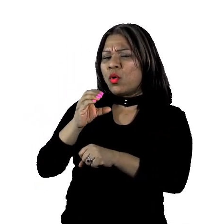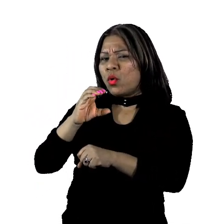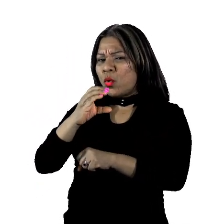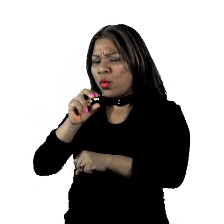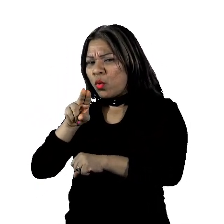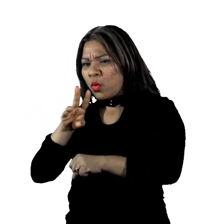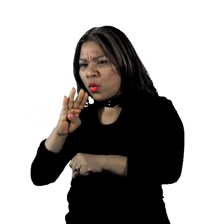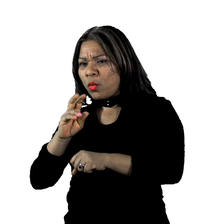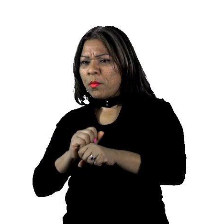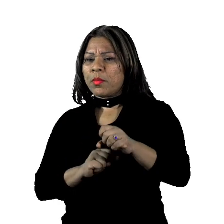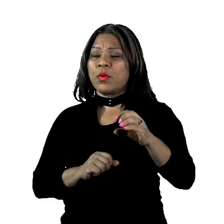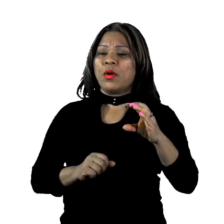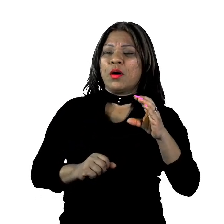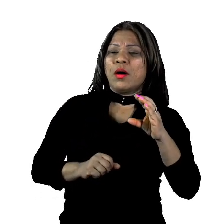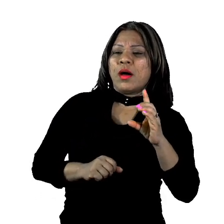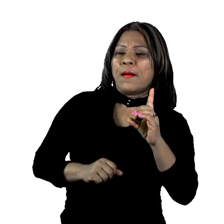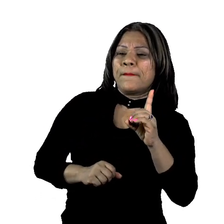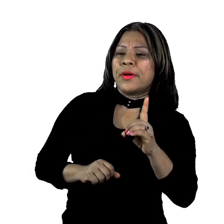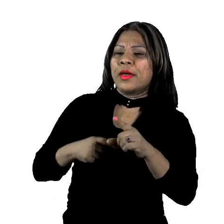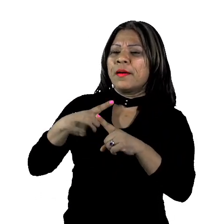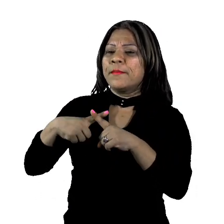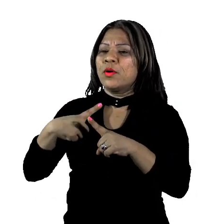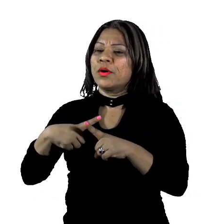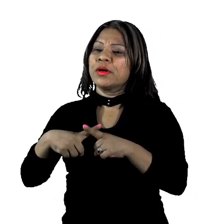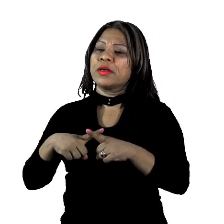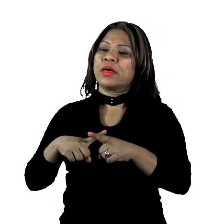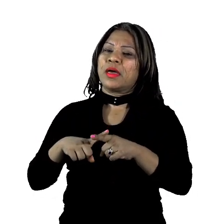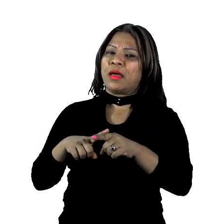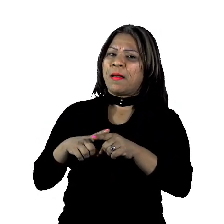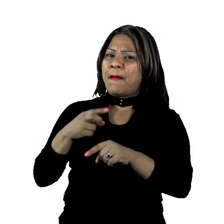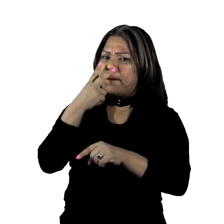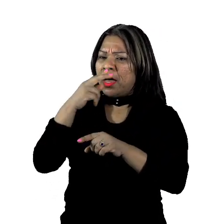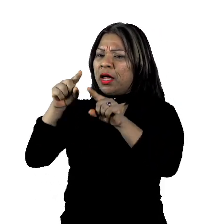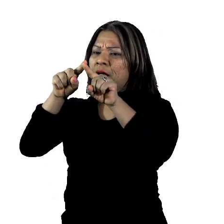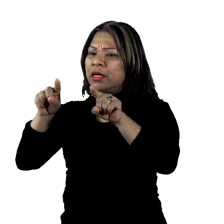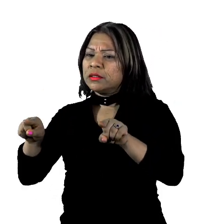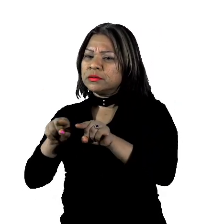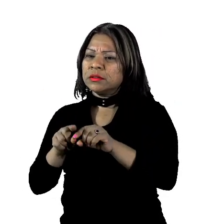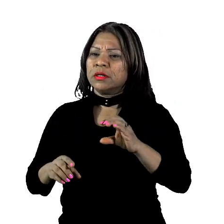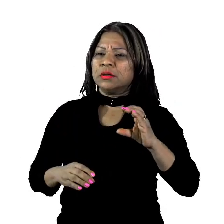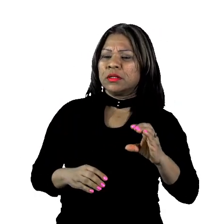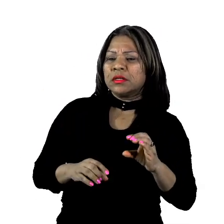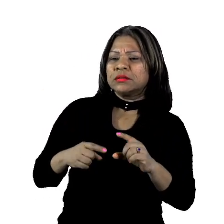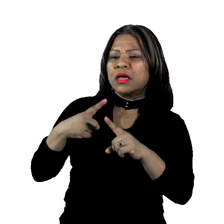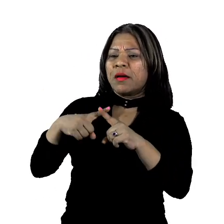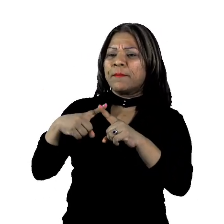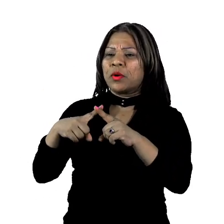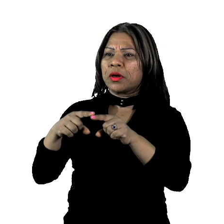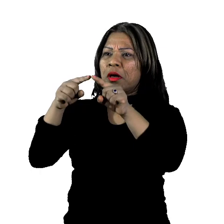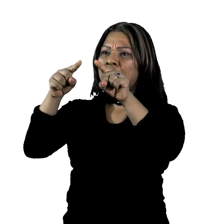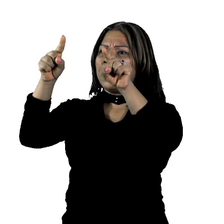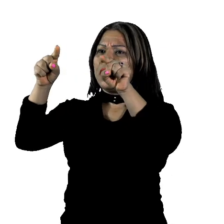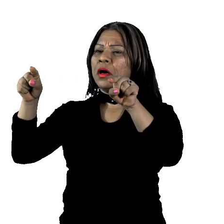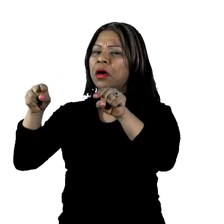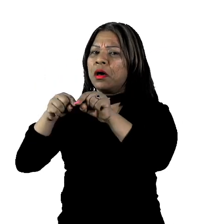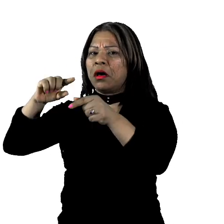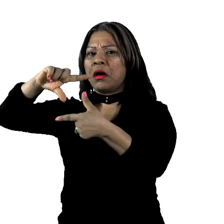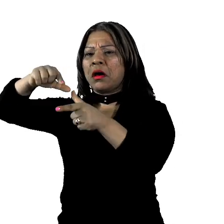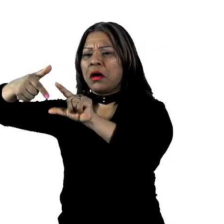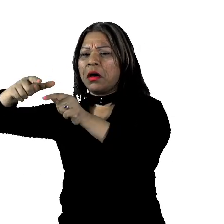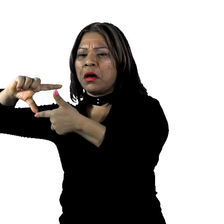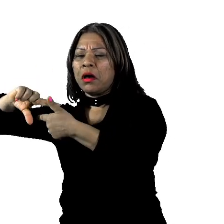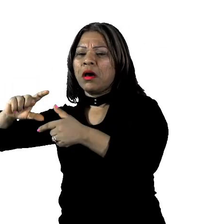Letra C, porque tem forma de um losango? Letra D, porque sua